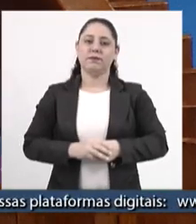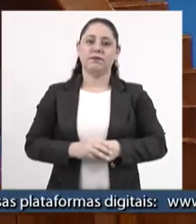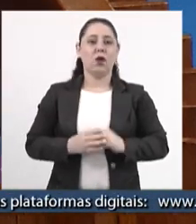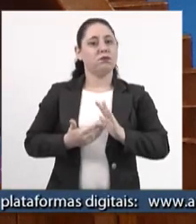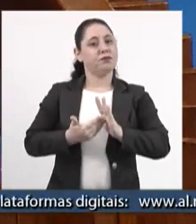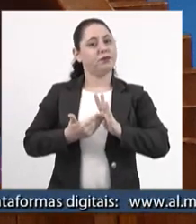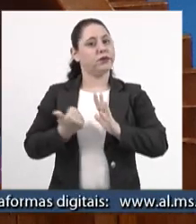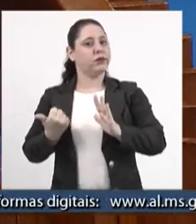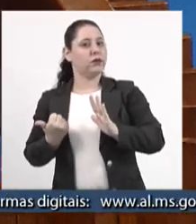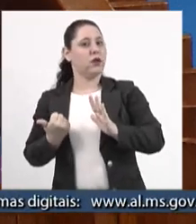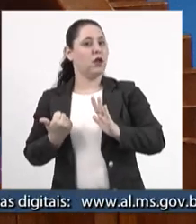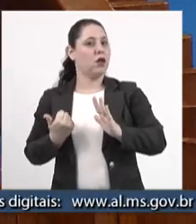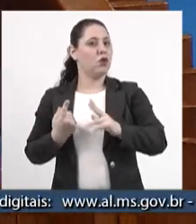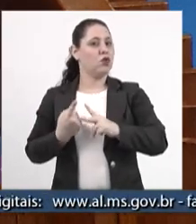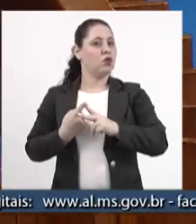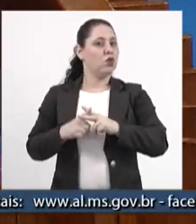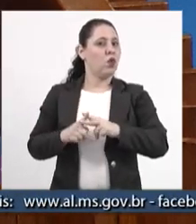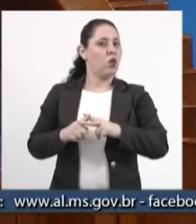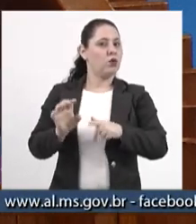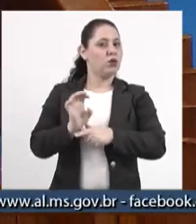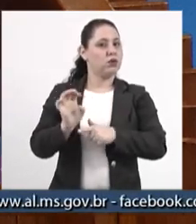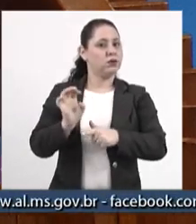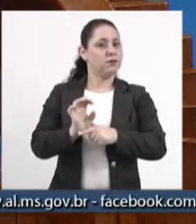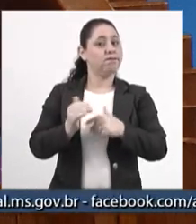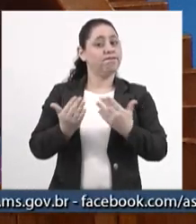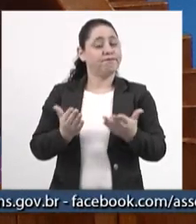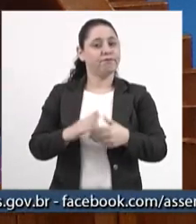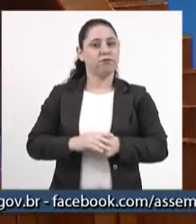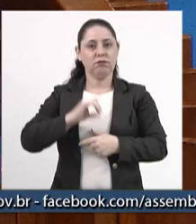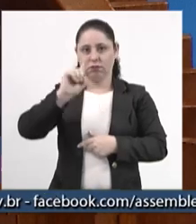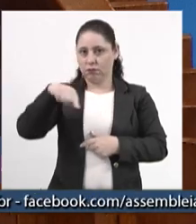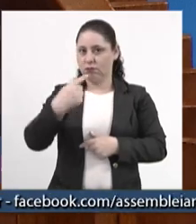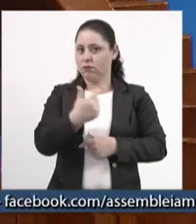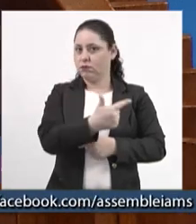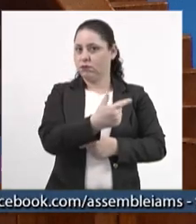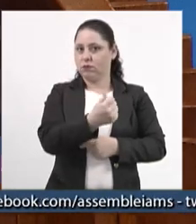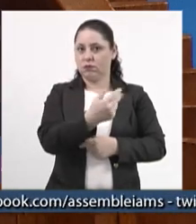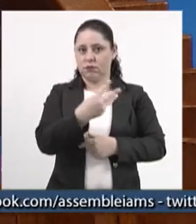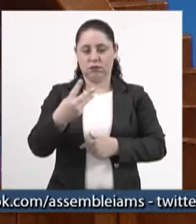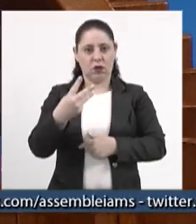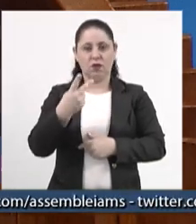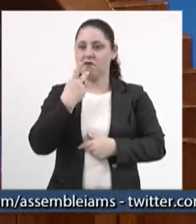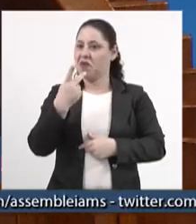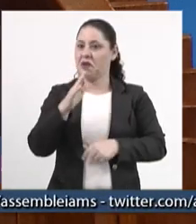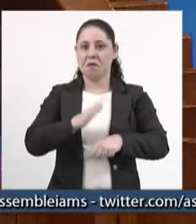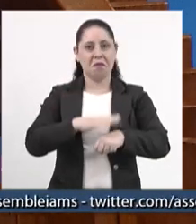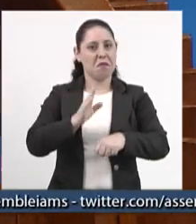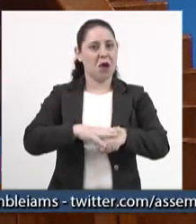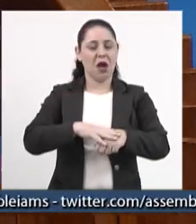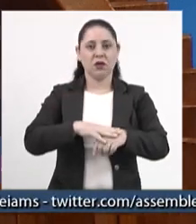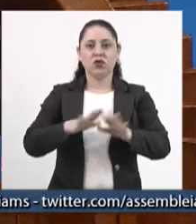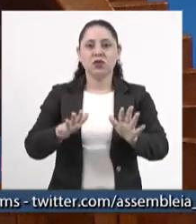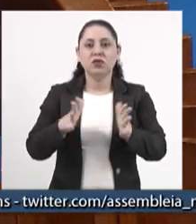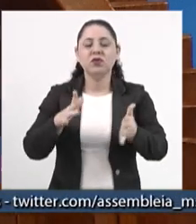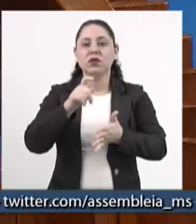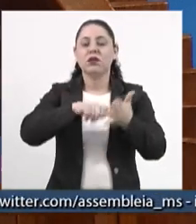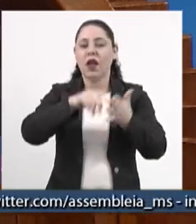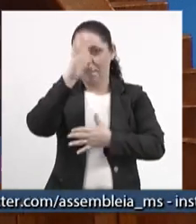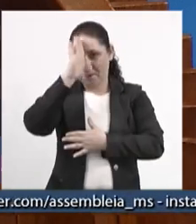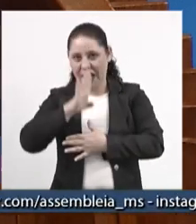retirados esses instrumentos para o nosso Estado. Depois de 2033, não há que se falar mais em incentivos fiscais.